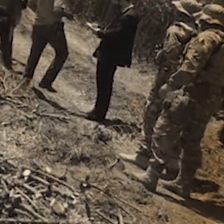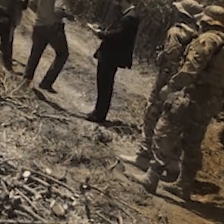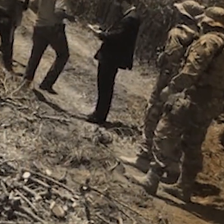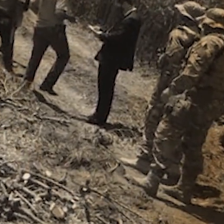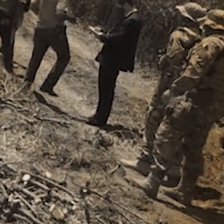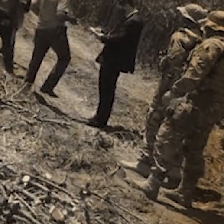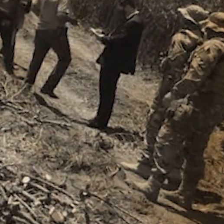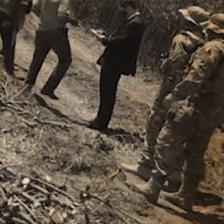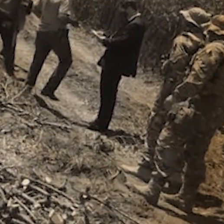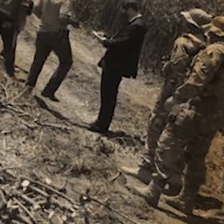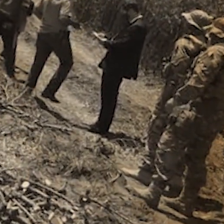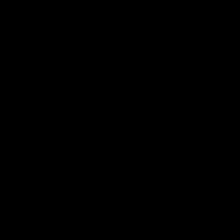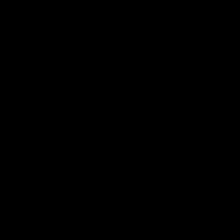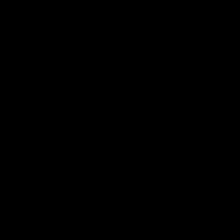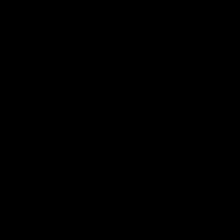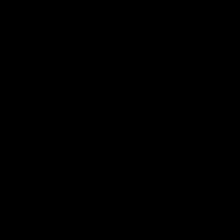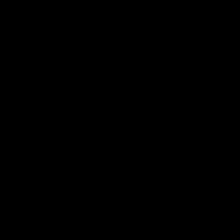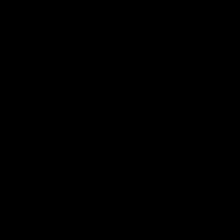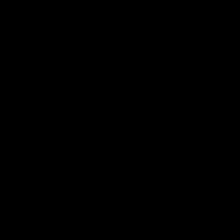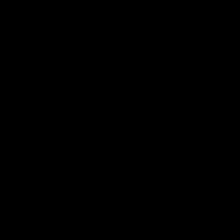E assim como